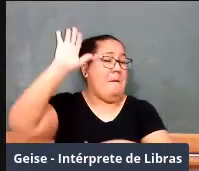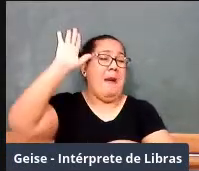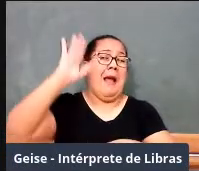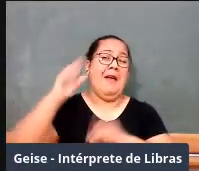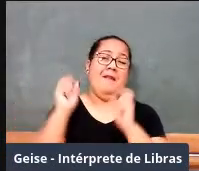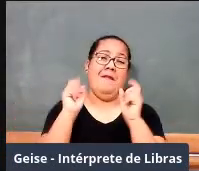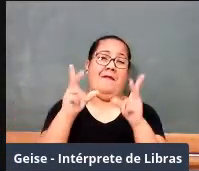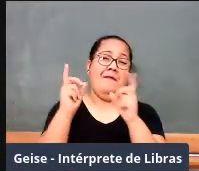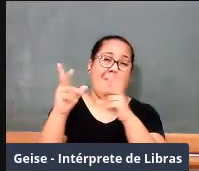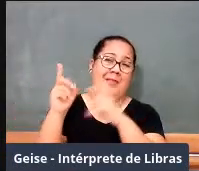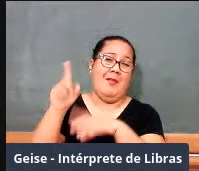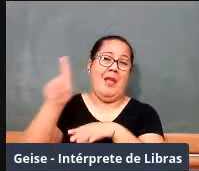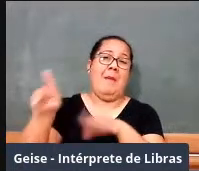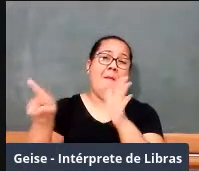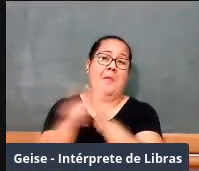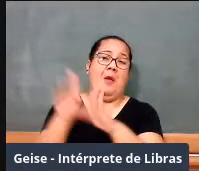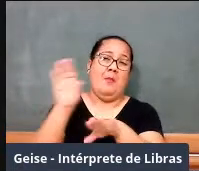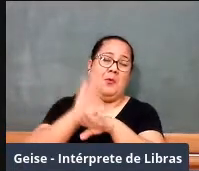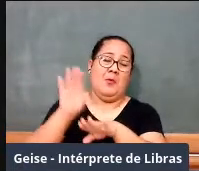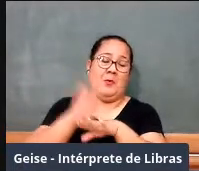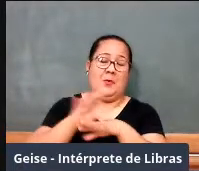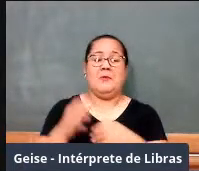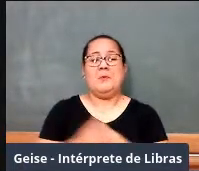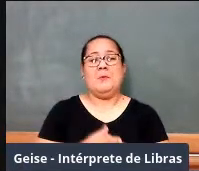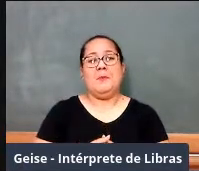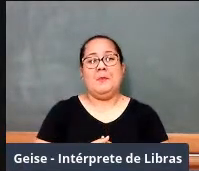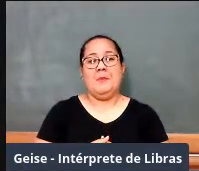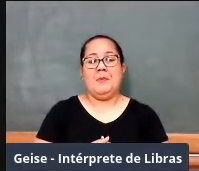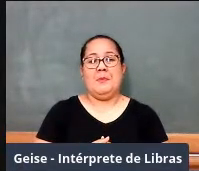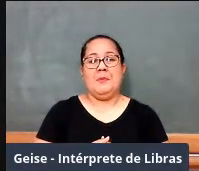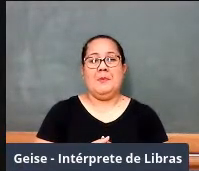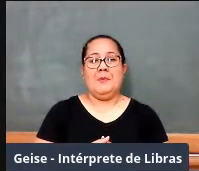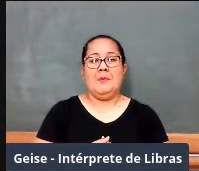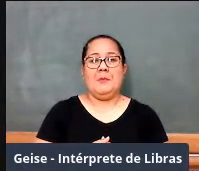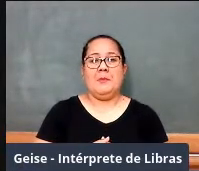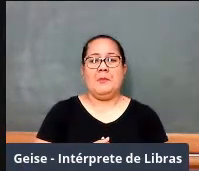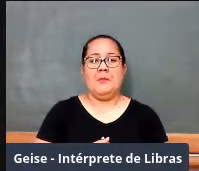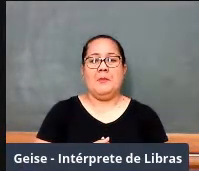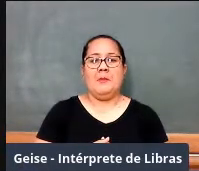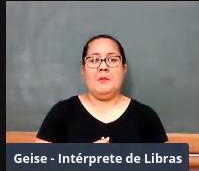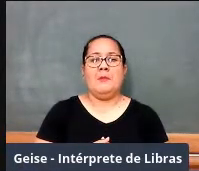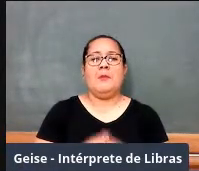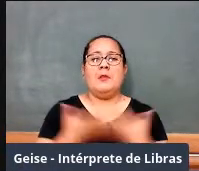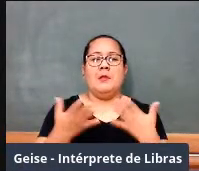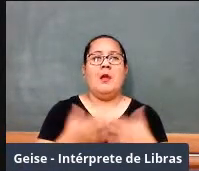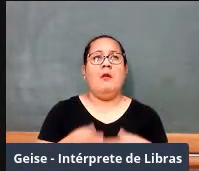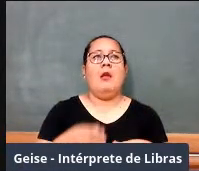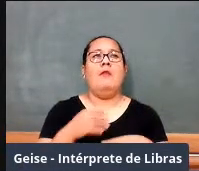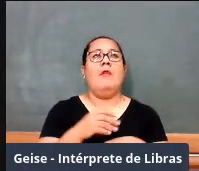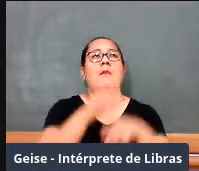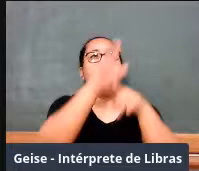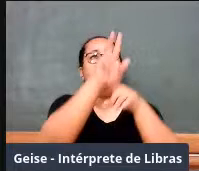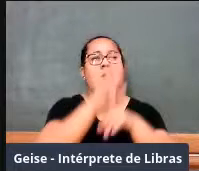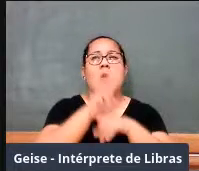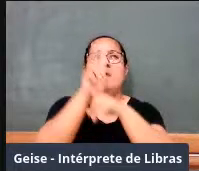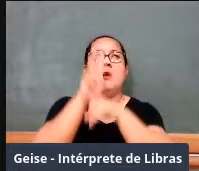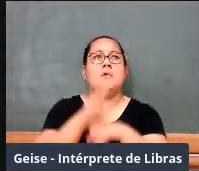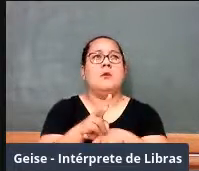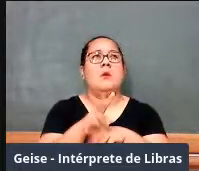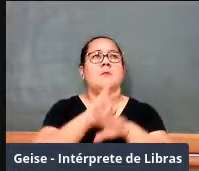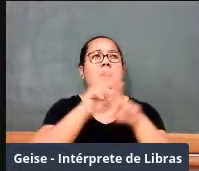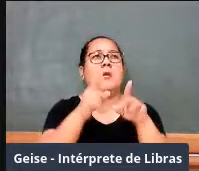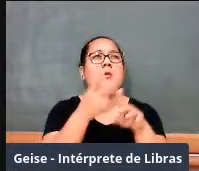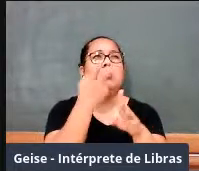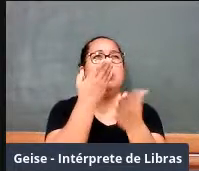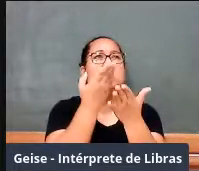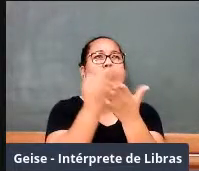moderna, né? Bom, as influências são trazidas, as referências são trazidas, aí você vê, parece uma